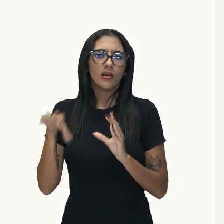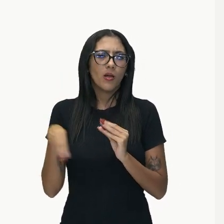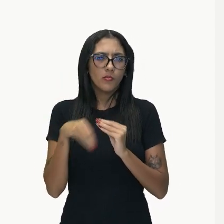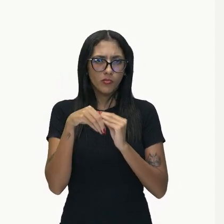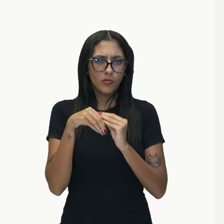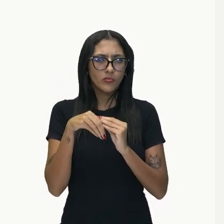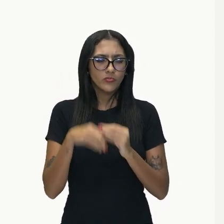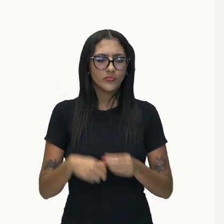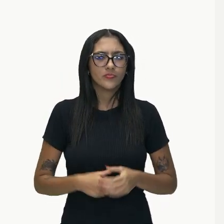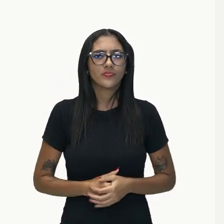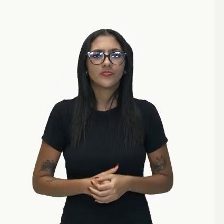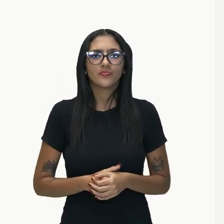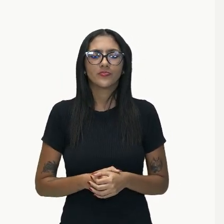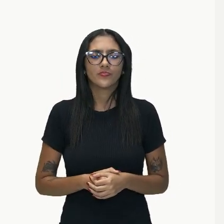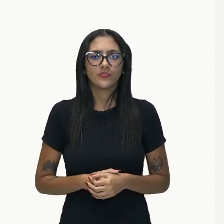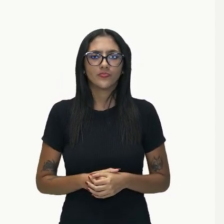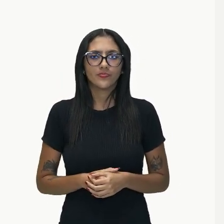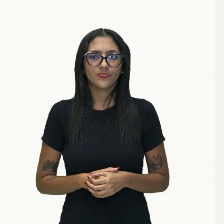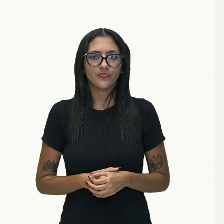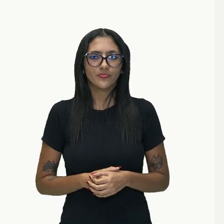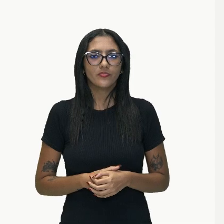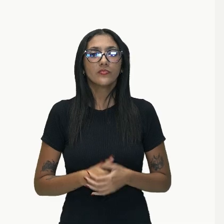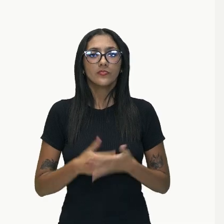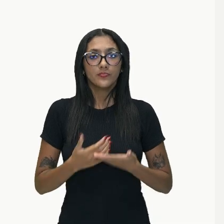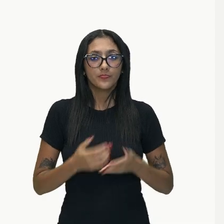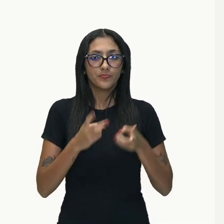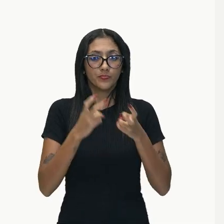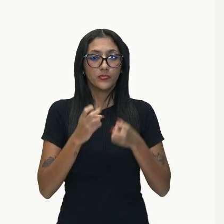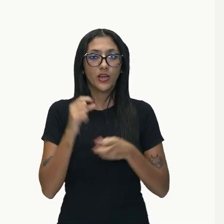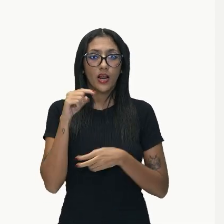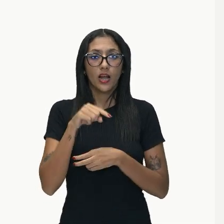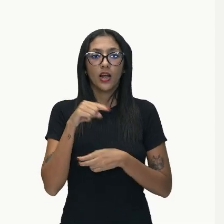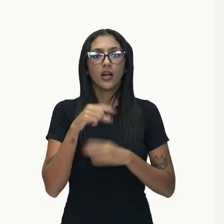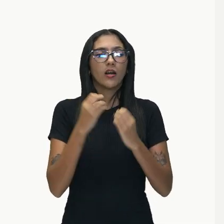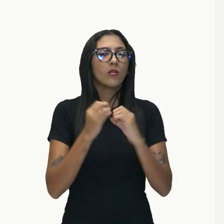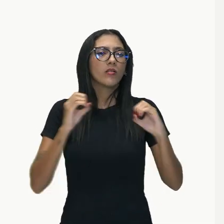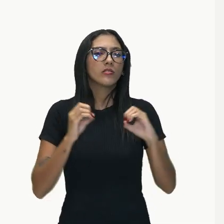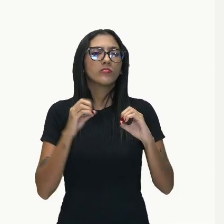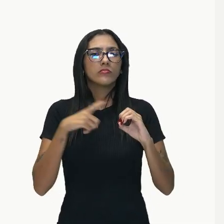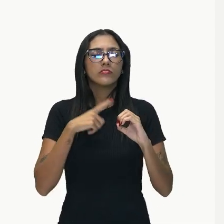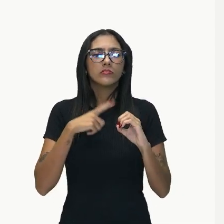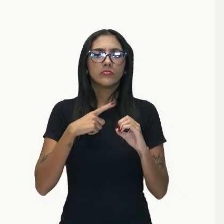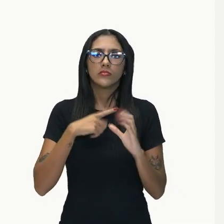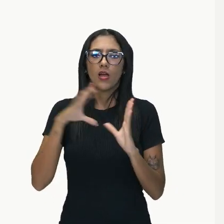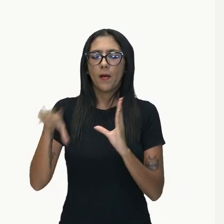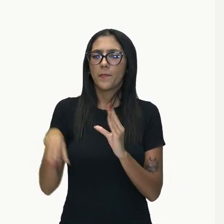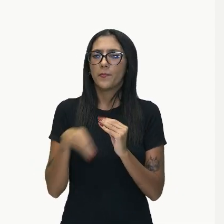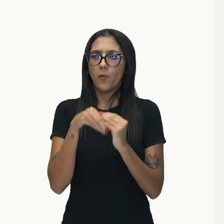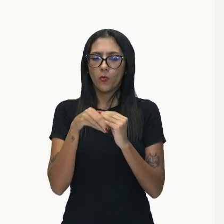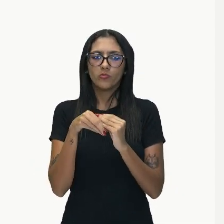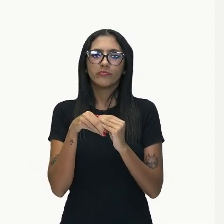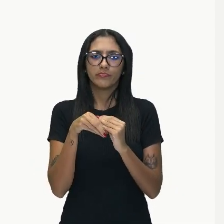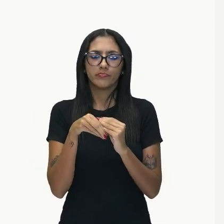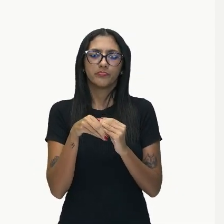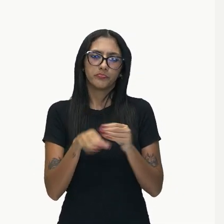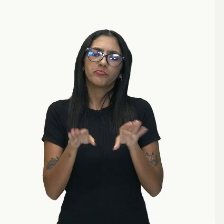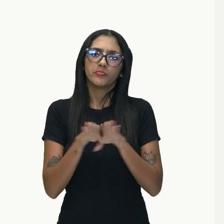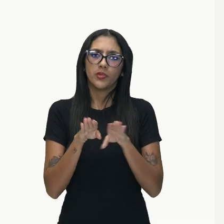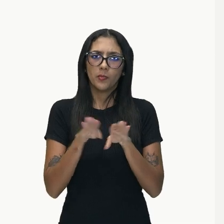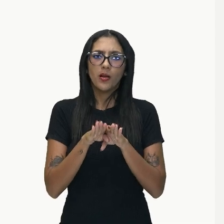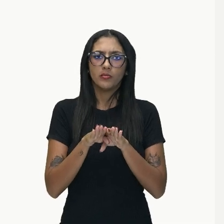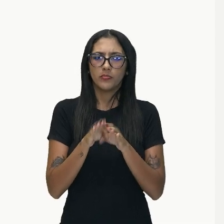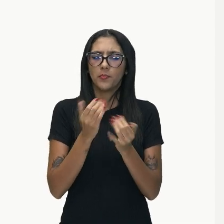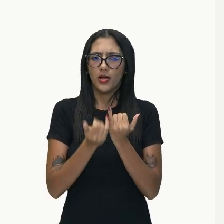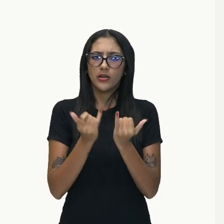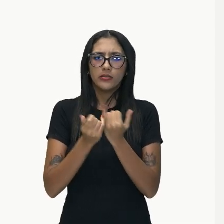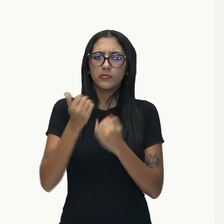ok? Então, observem que nessa oração nós temos um complemento nominal, assim como nós temos no primeiro